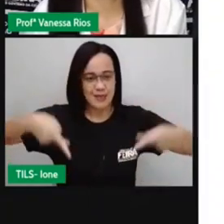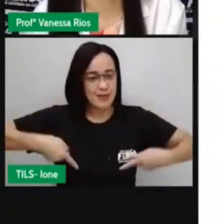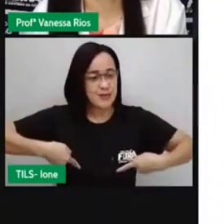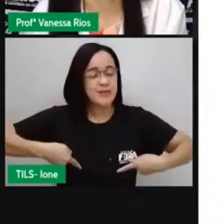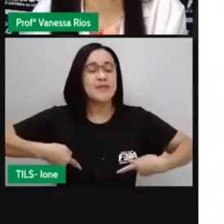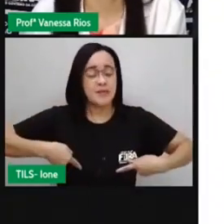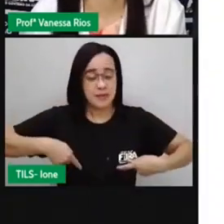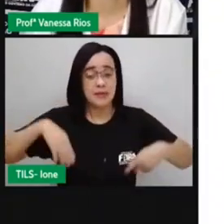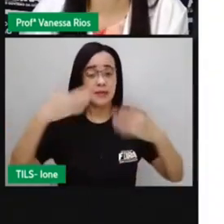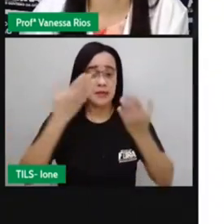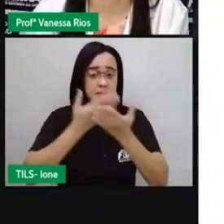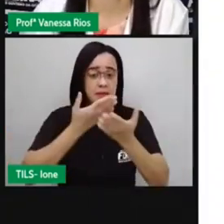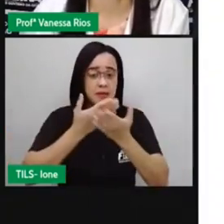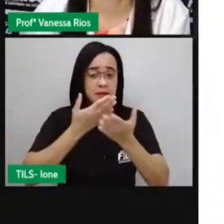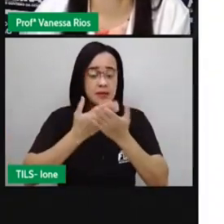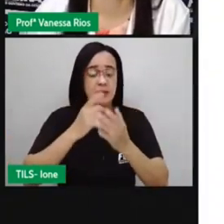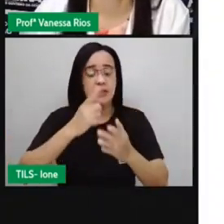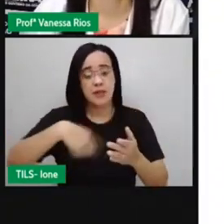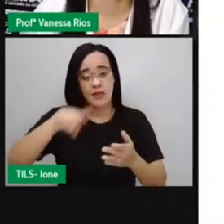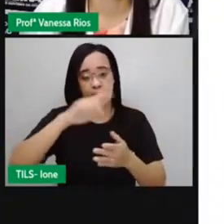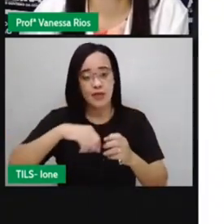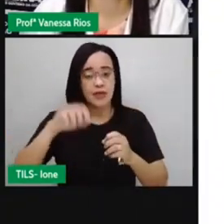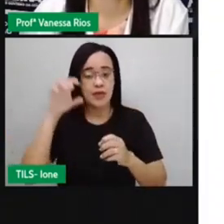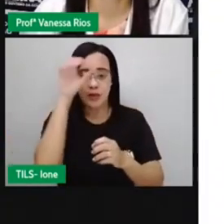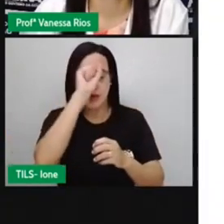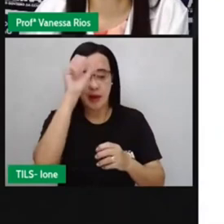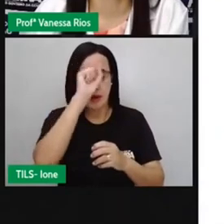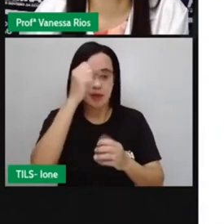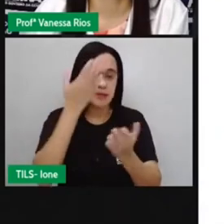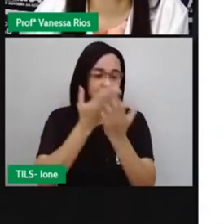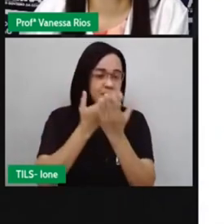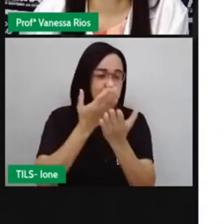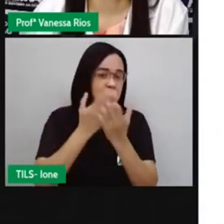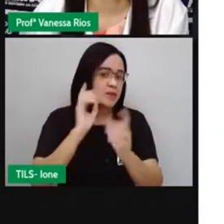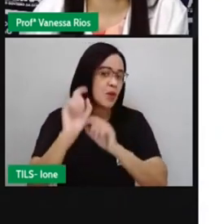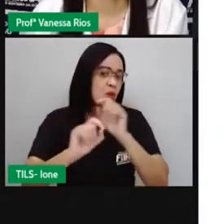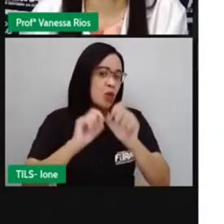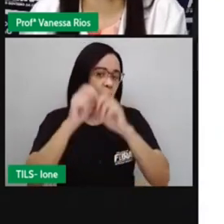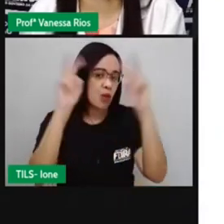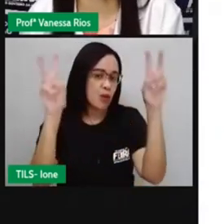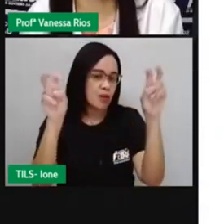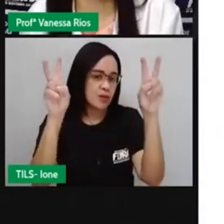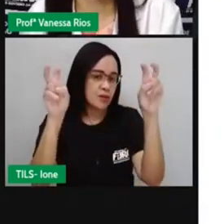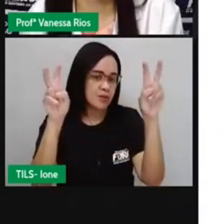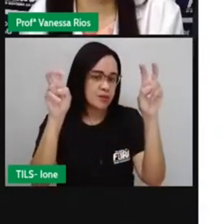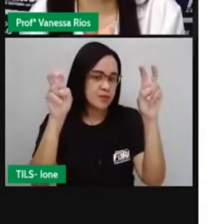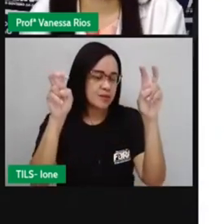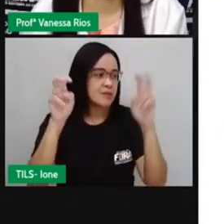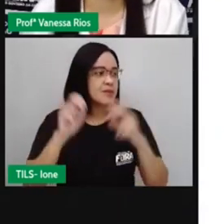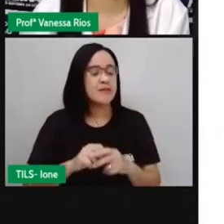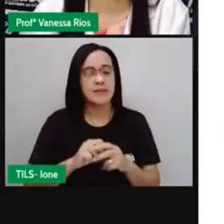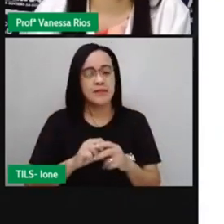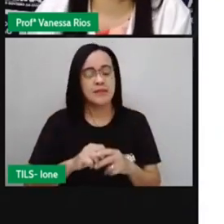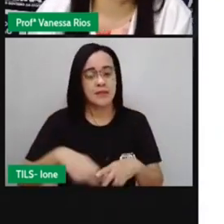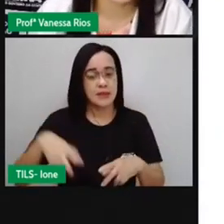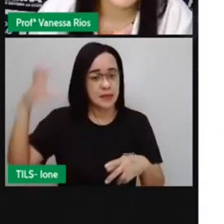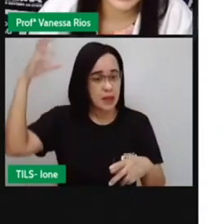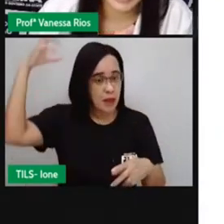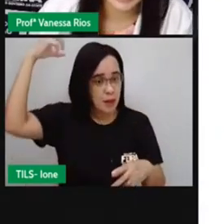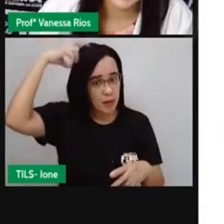aula de ciências humanas, nós vamos estudar sobre da monarquia à